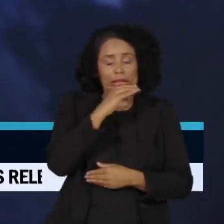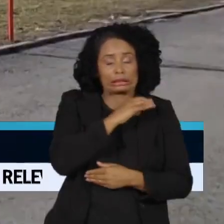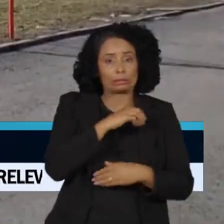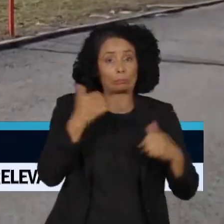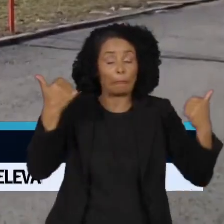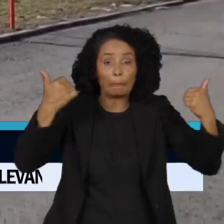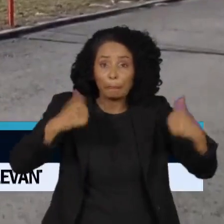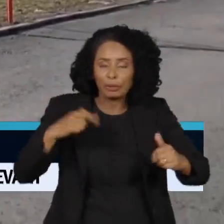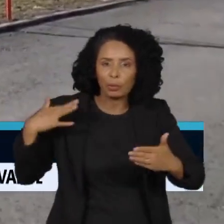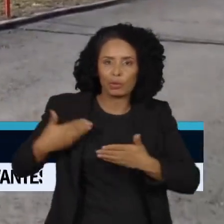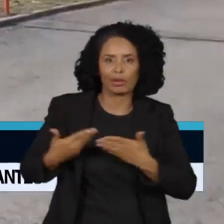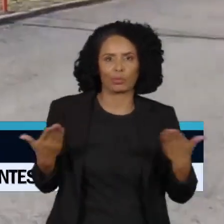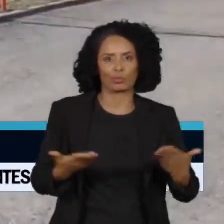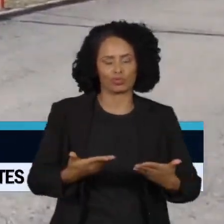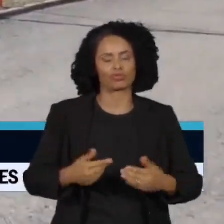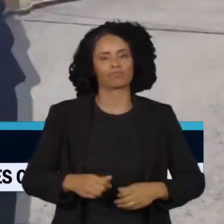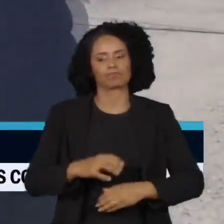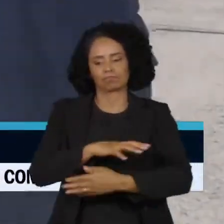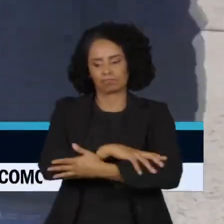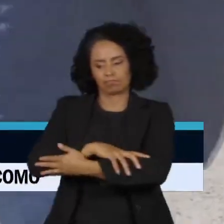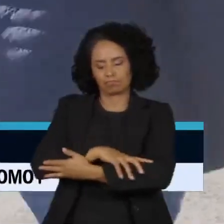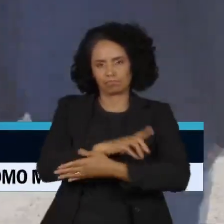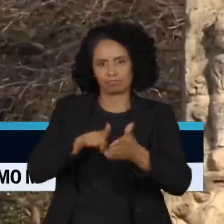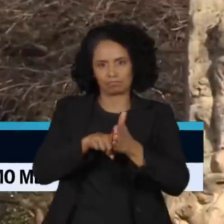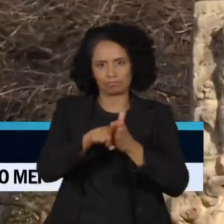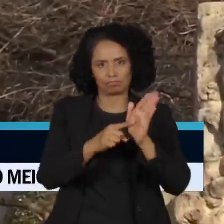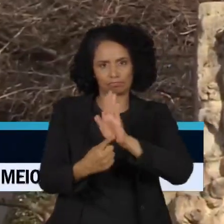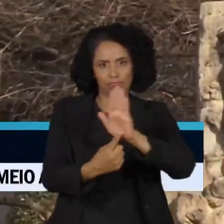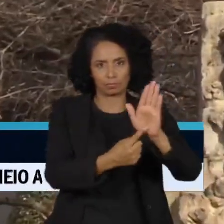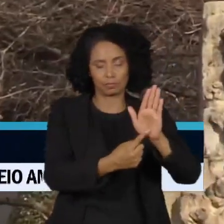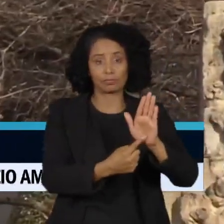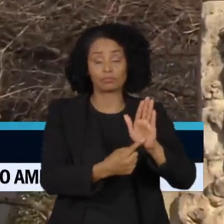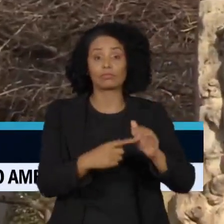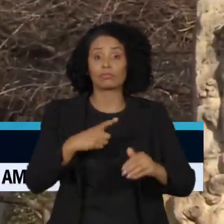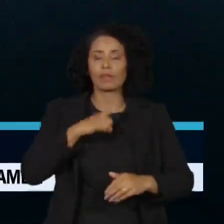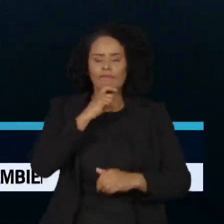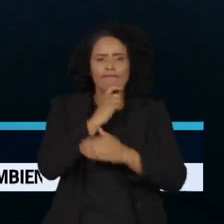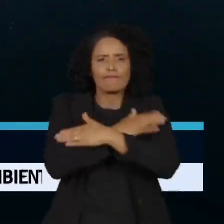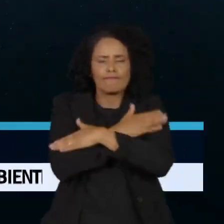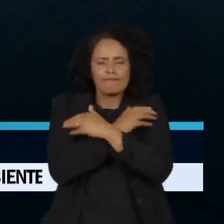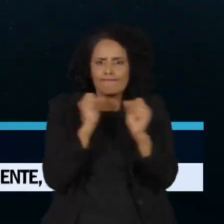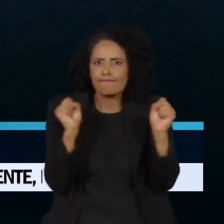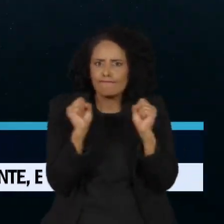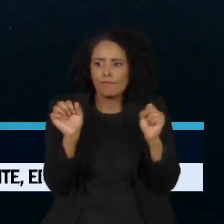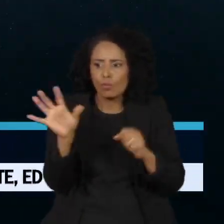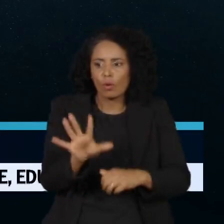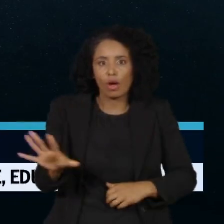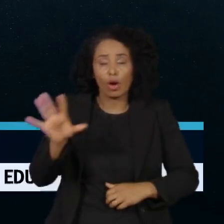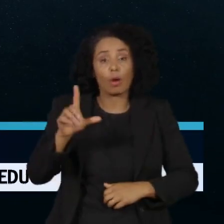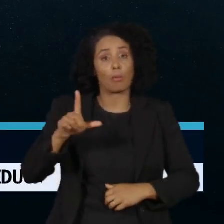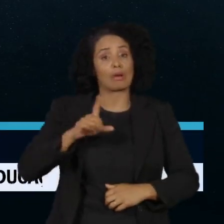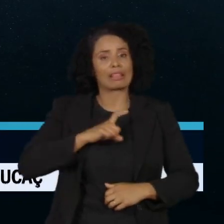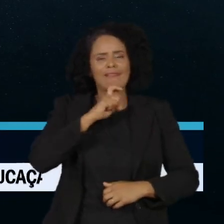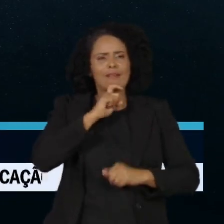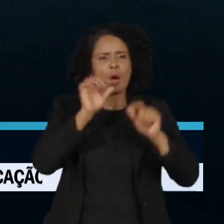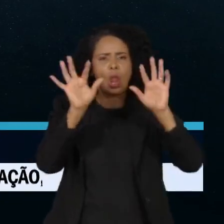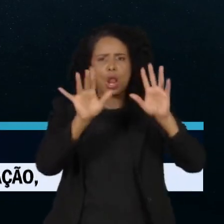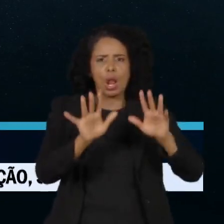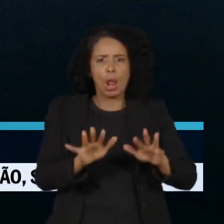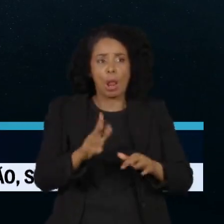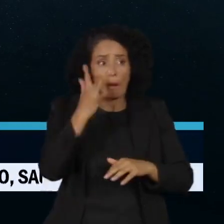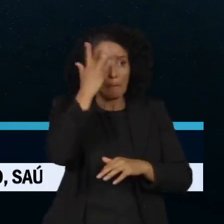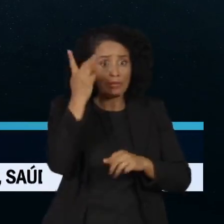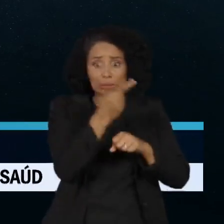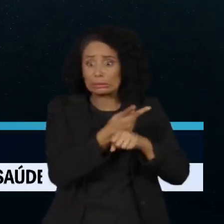Europeia. Um inverno incomum na Europa. Com termômetros em alta, falta neve para quem procura esquiar nos